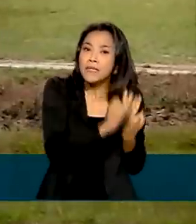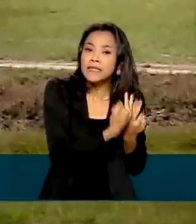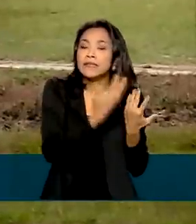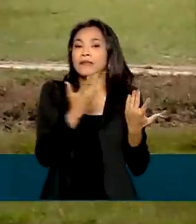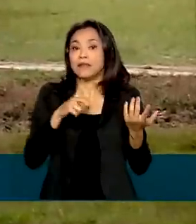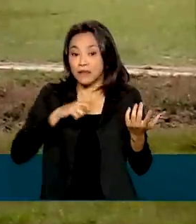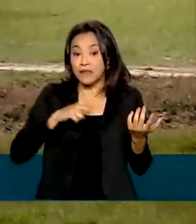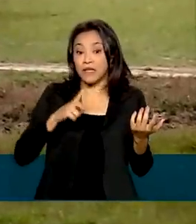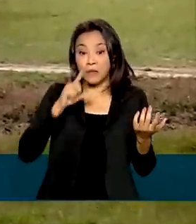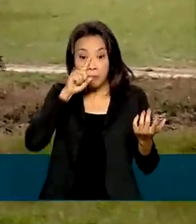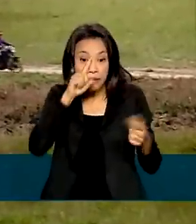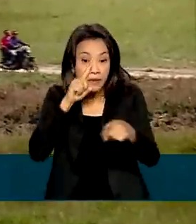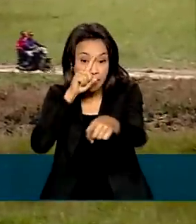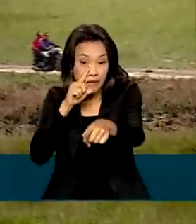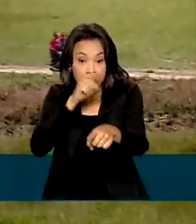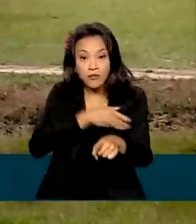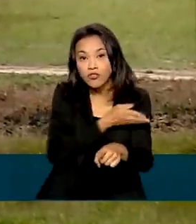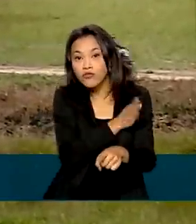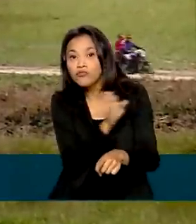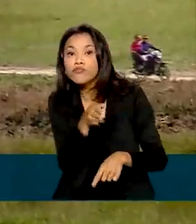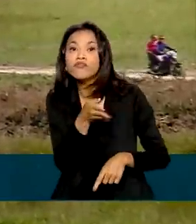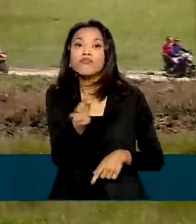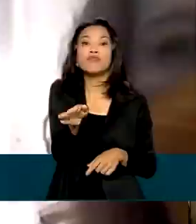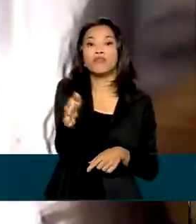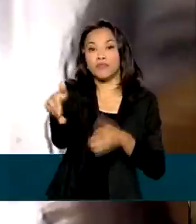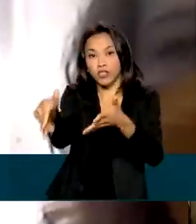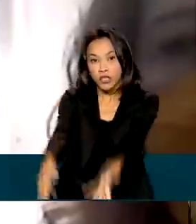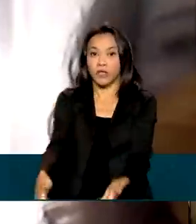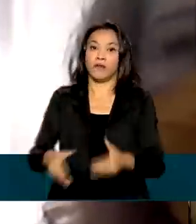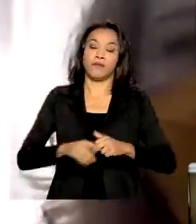ainda passam por riscos na travessia da fronteira.